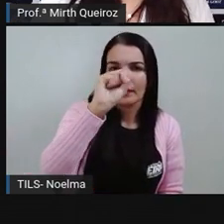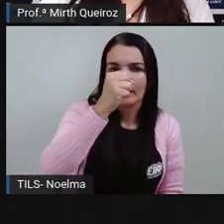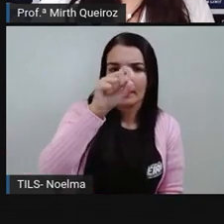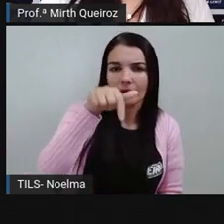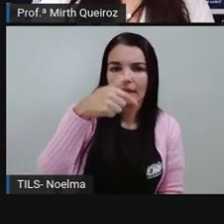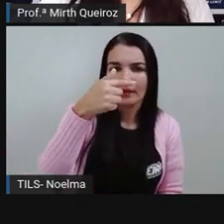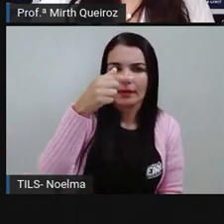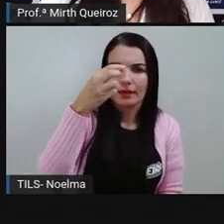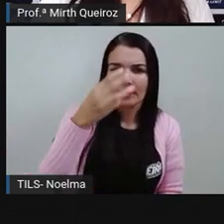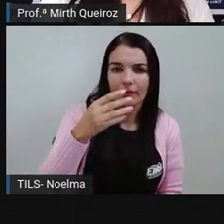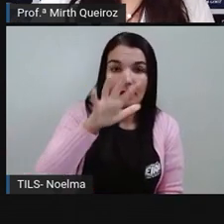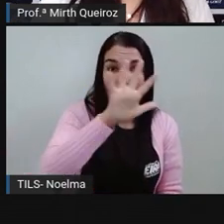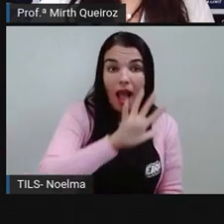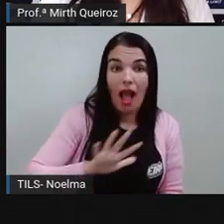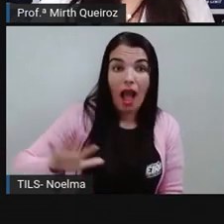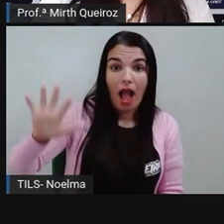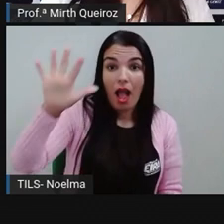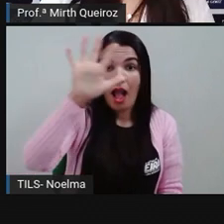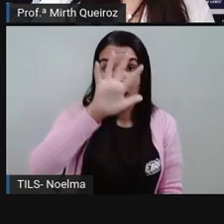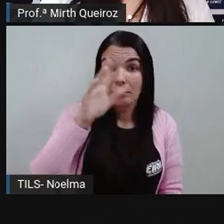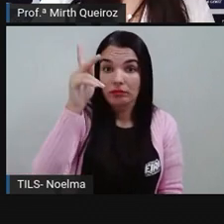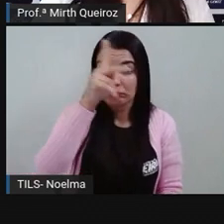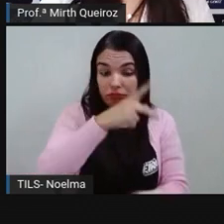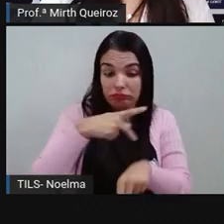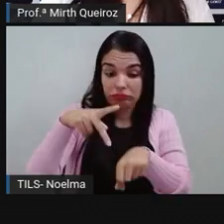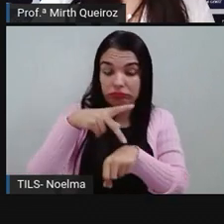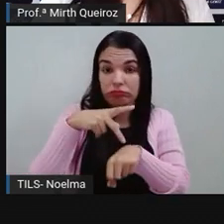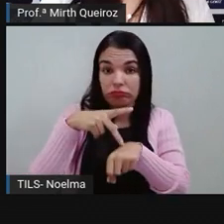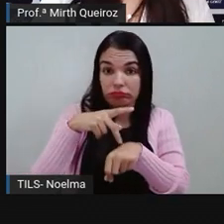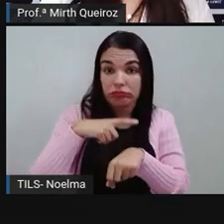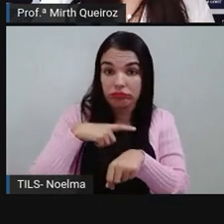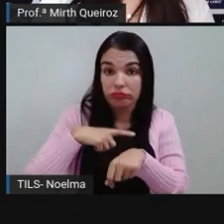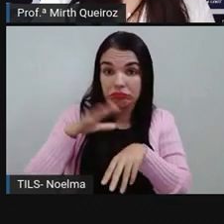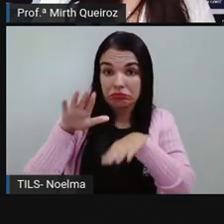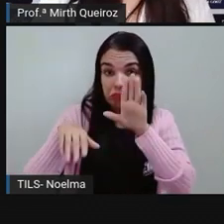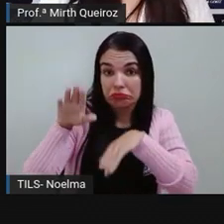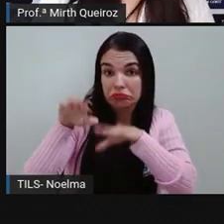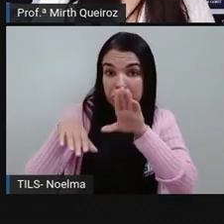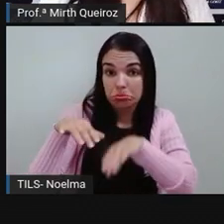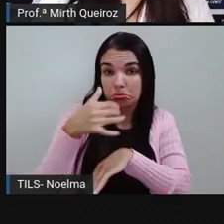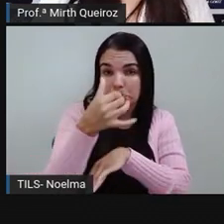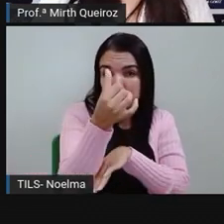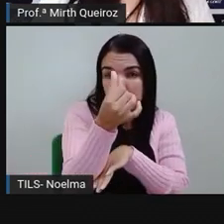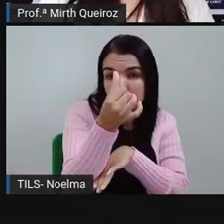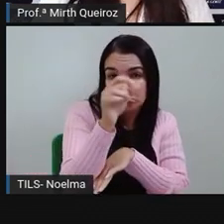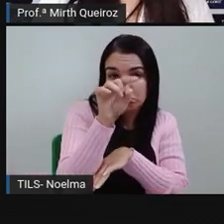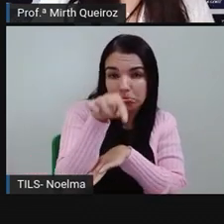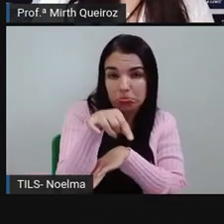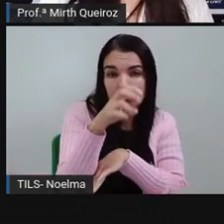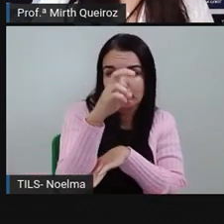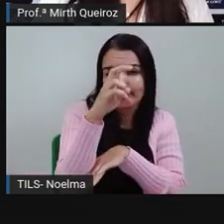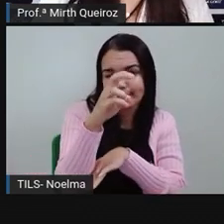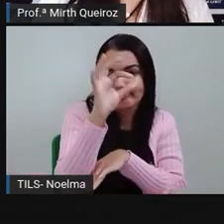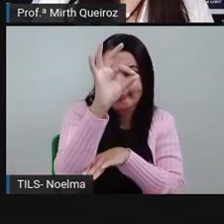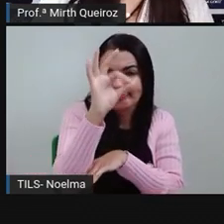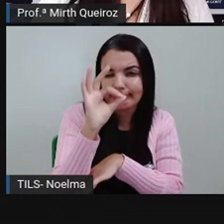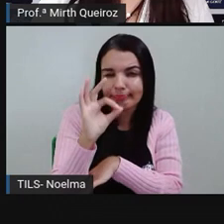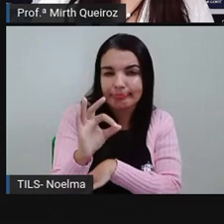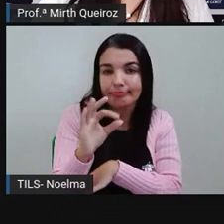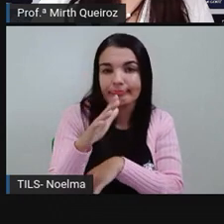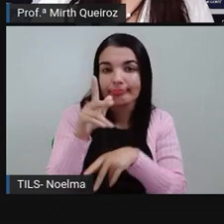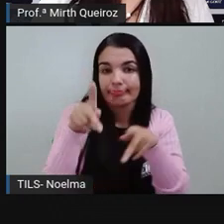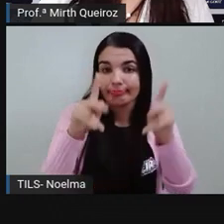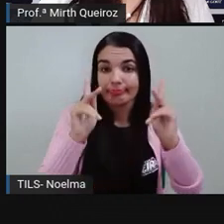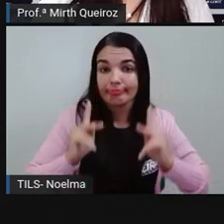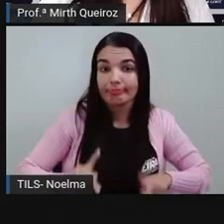% da área do país vai equivaler a essa região aí. E ela vai conter aí 6,5